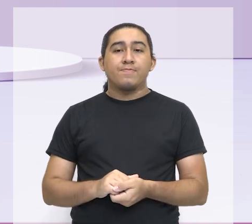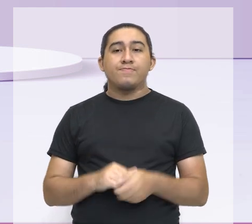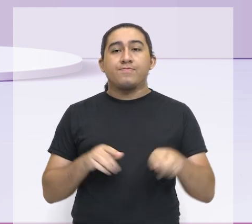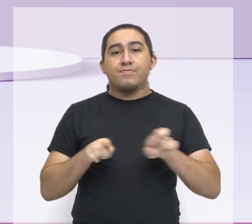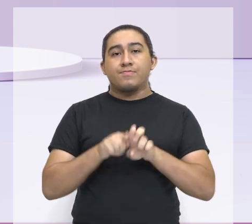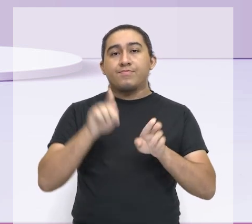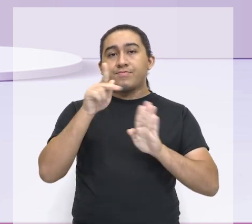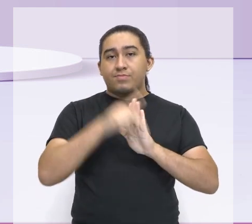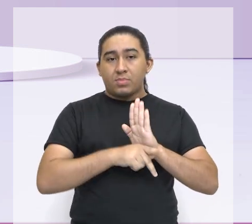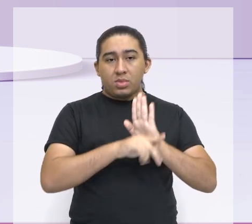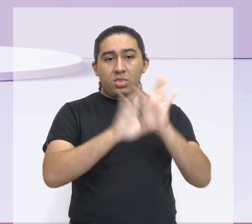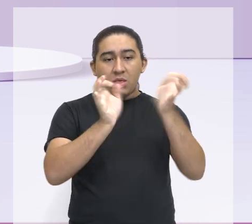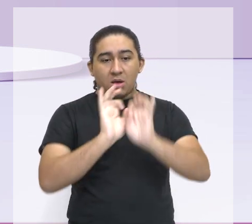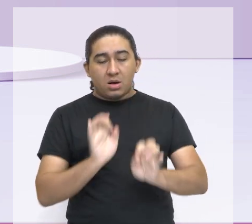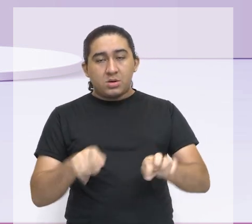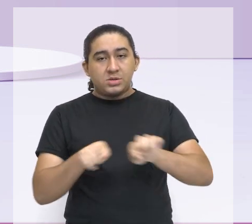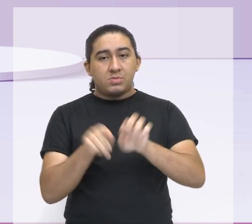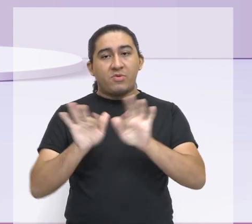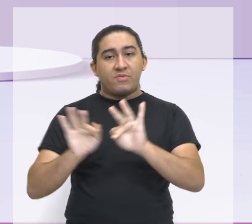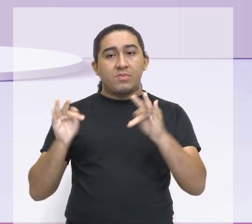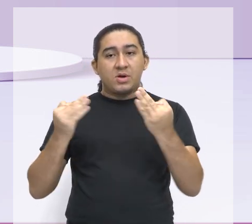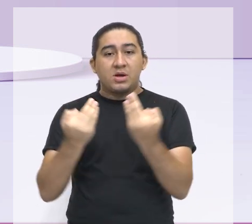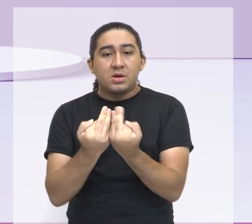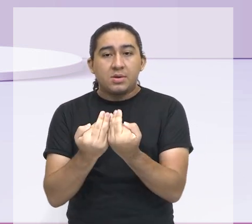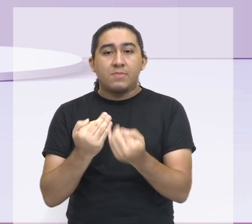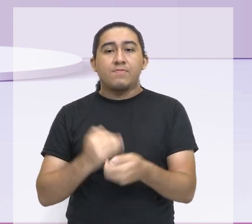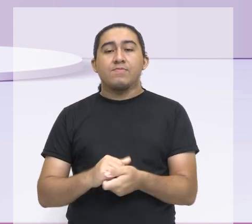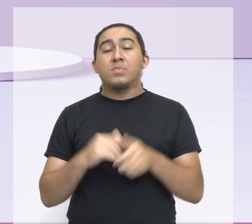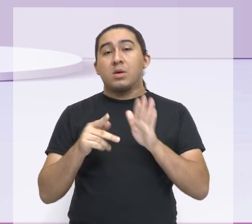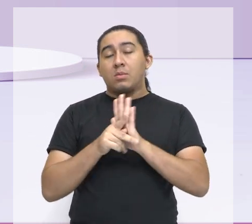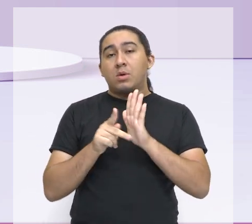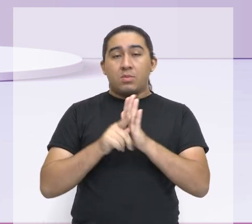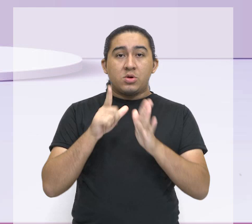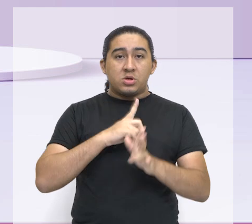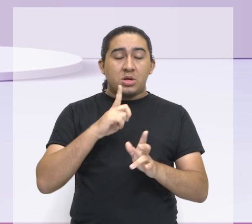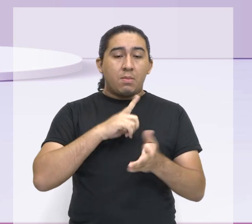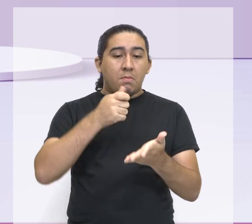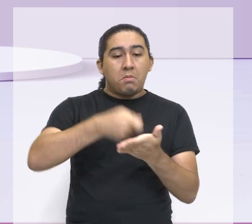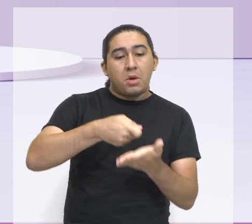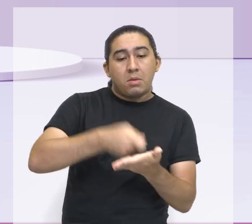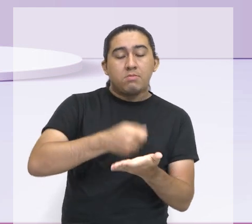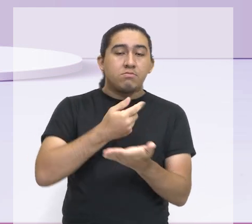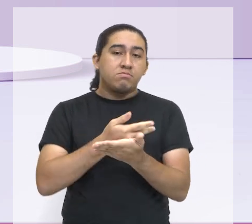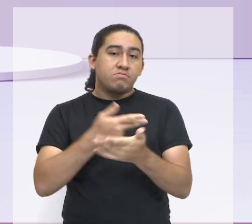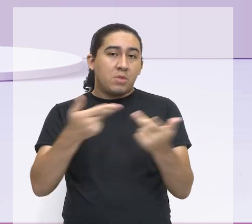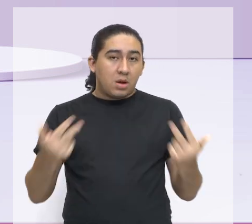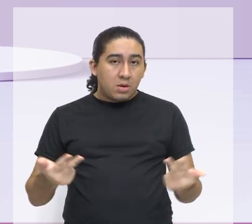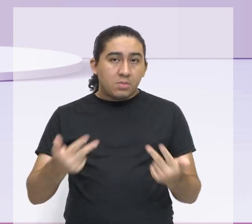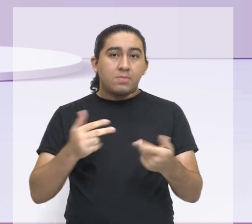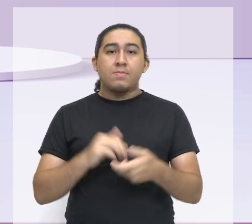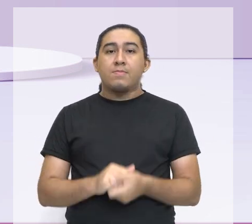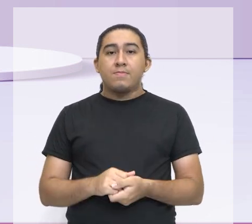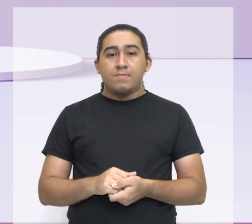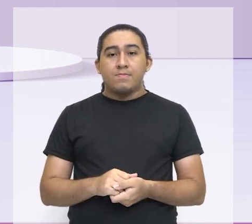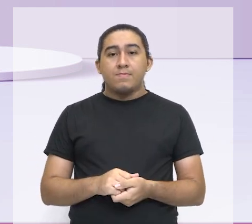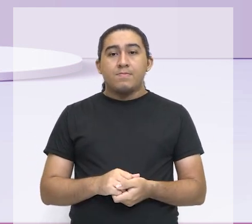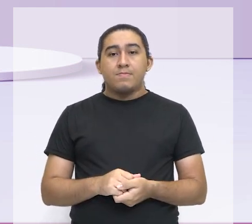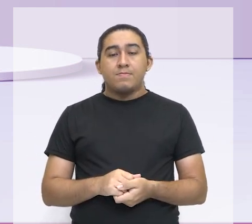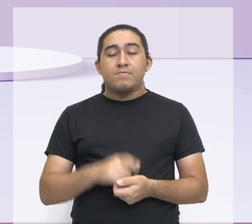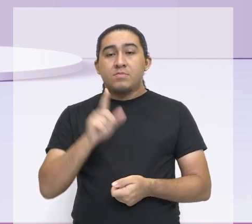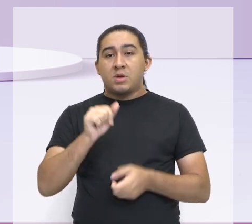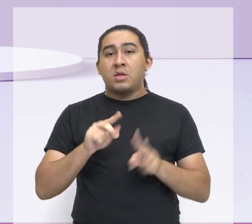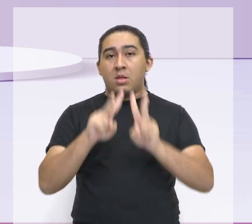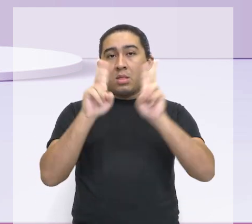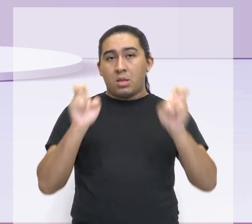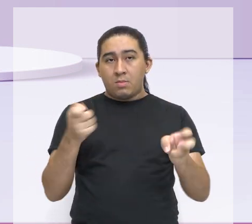planejamento das famílias para seus gastos, né? Então, nós estamos falando de questões